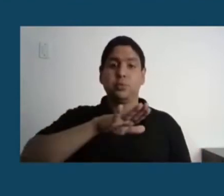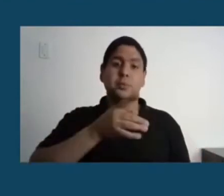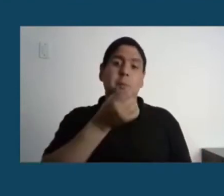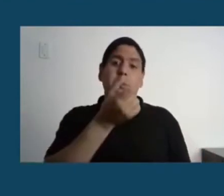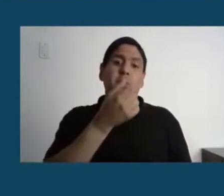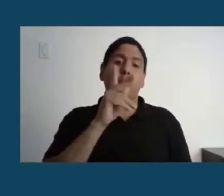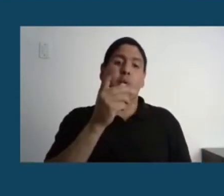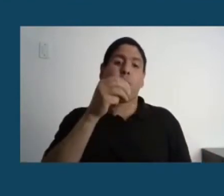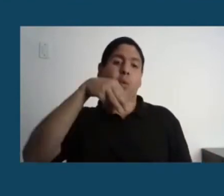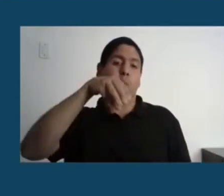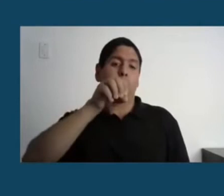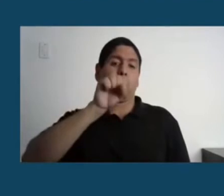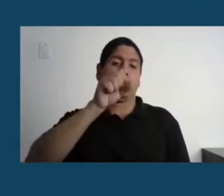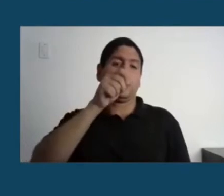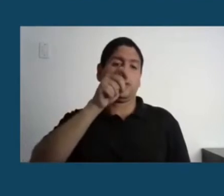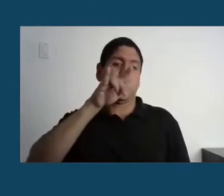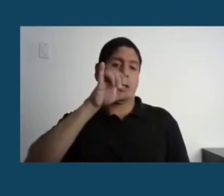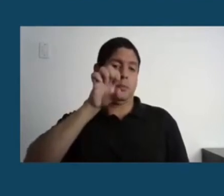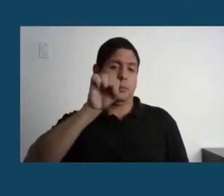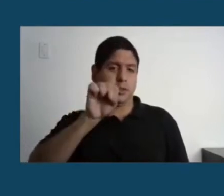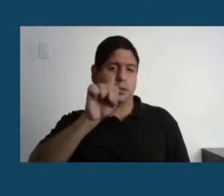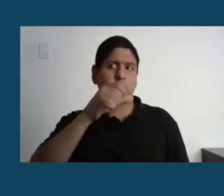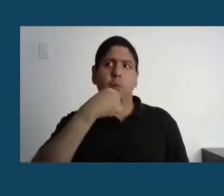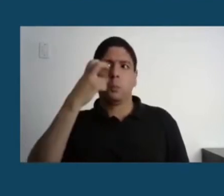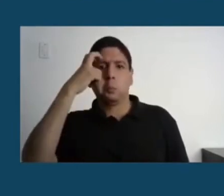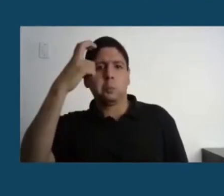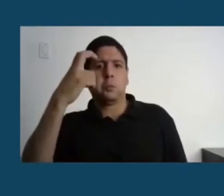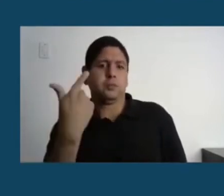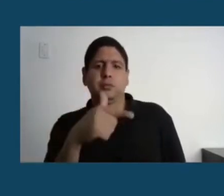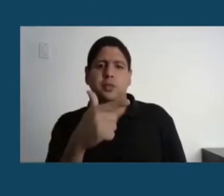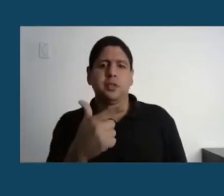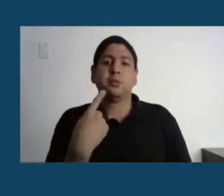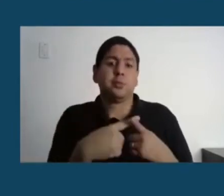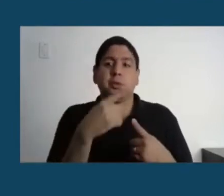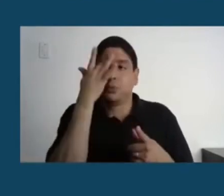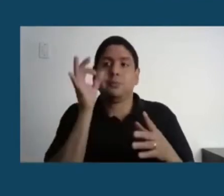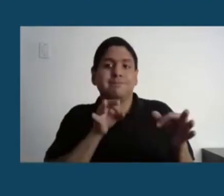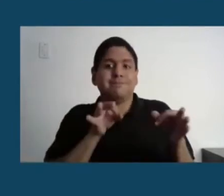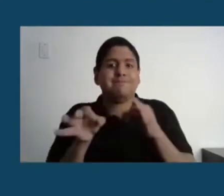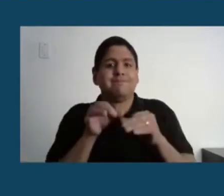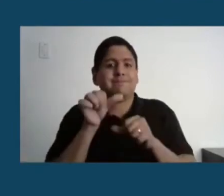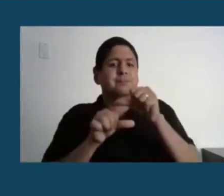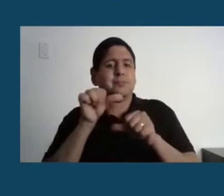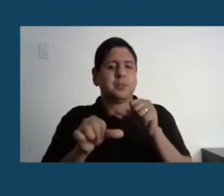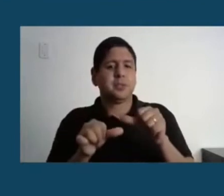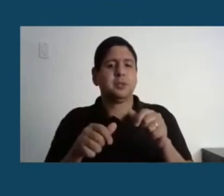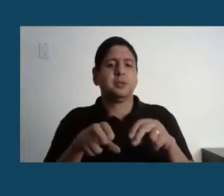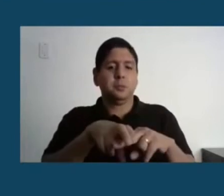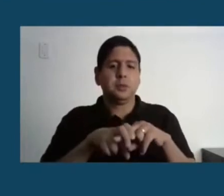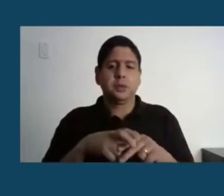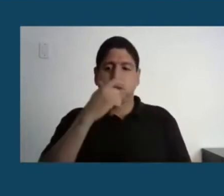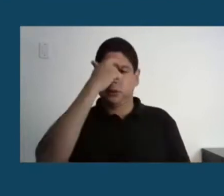reflita, faça autocrítica e volte a poder ser chamada de sapiens